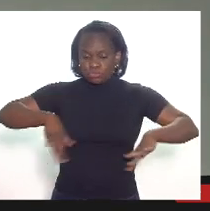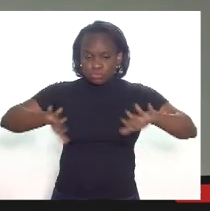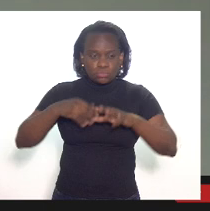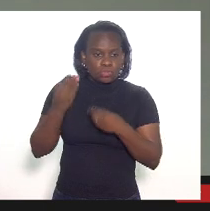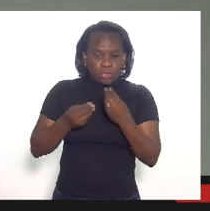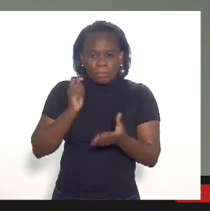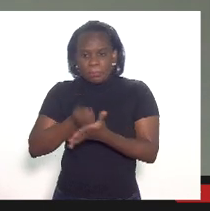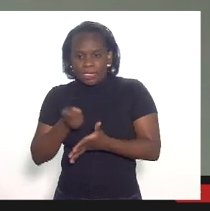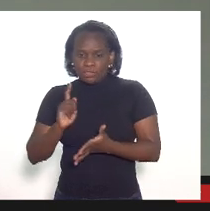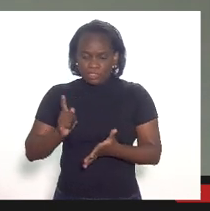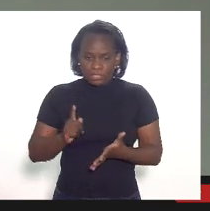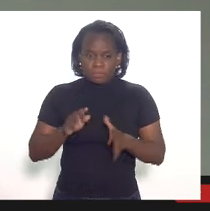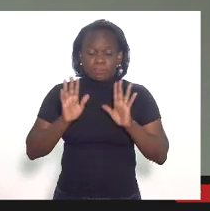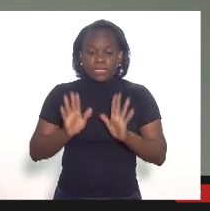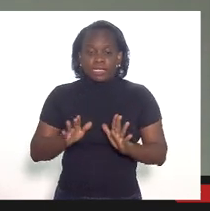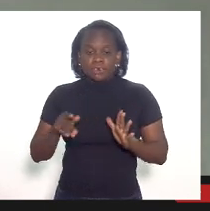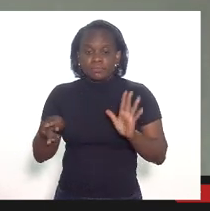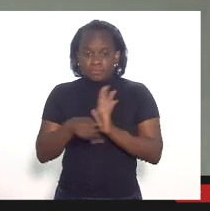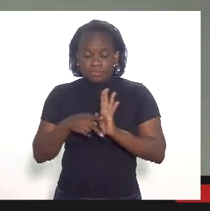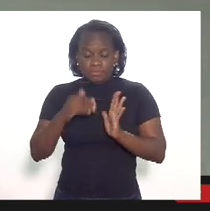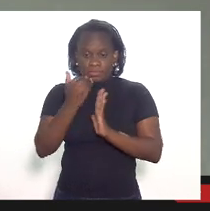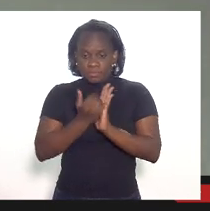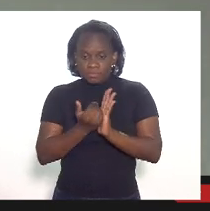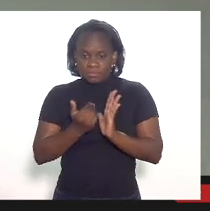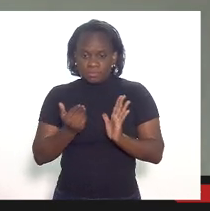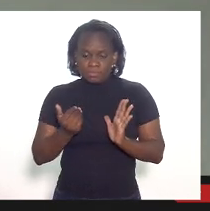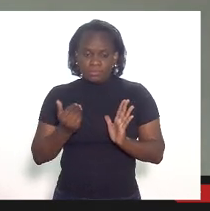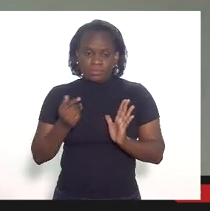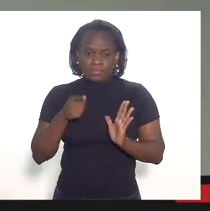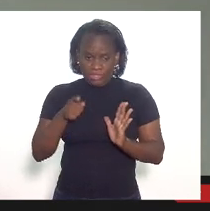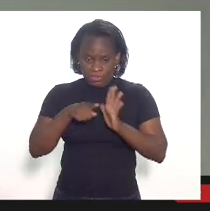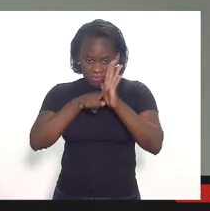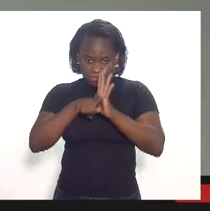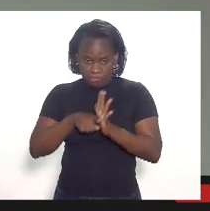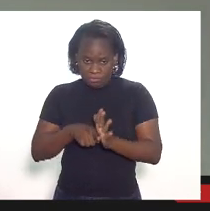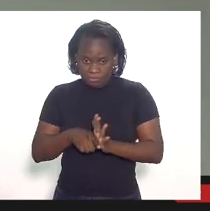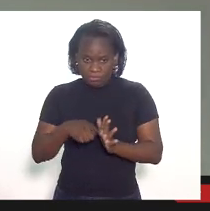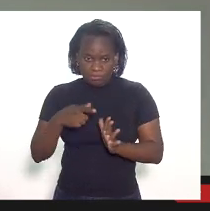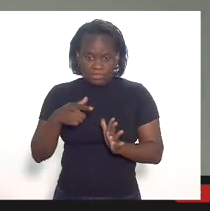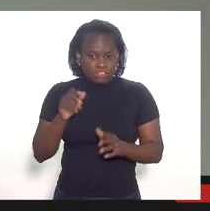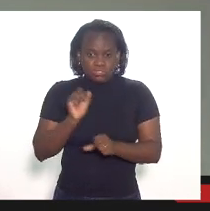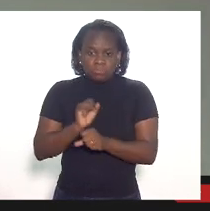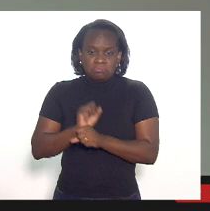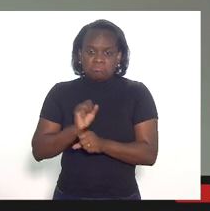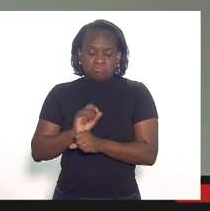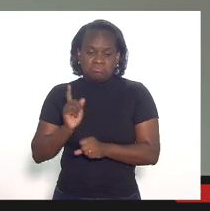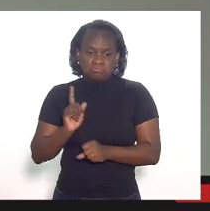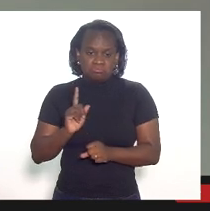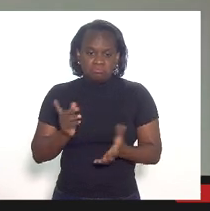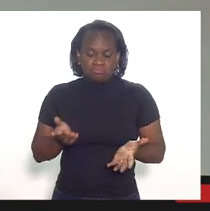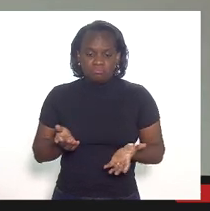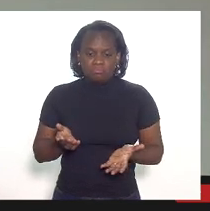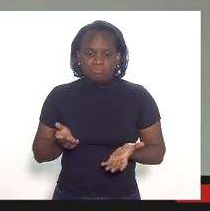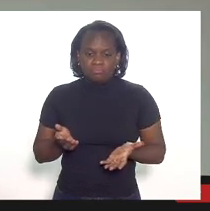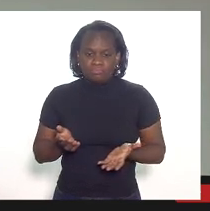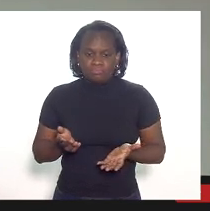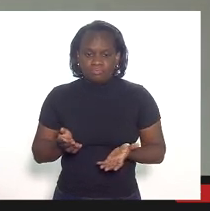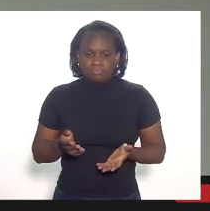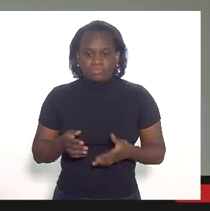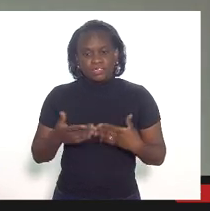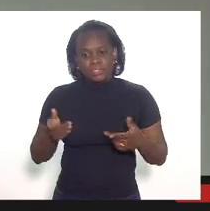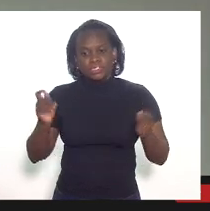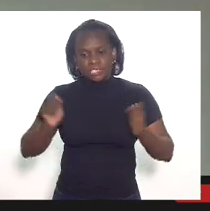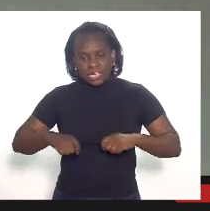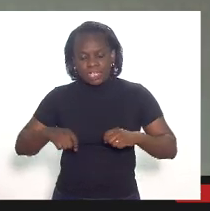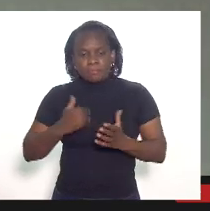outro lado, no caso das deduções, essa fiscalização não é esperada, e, portanto, há mais